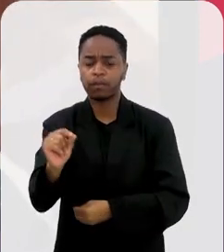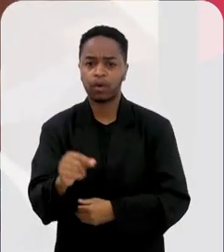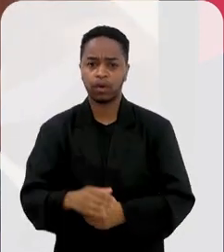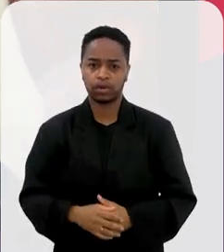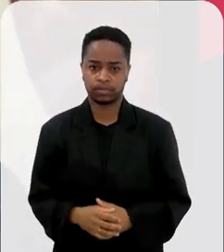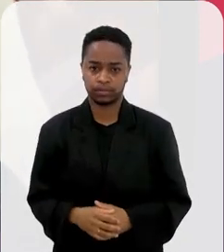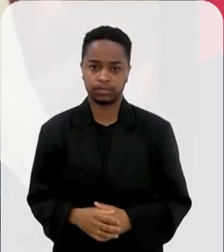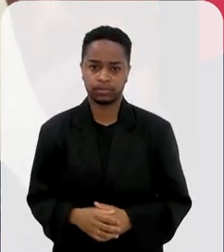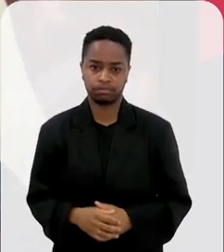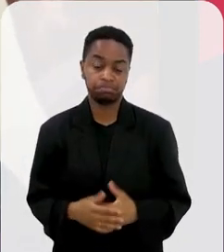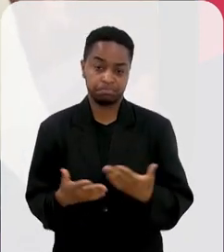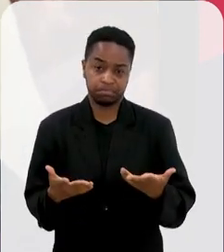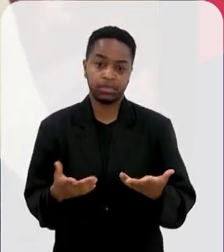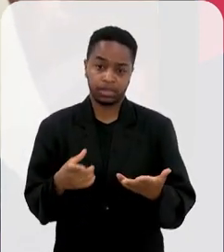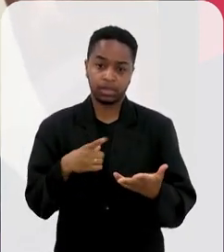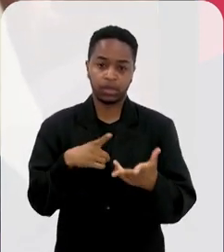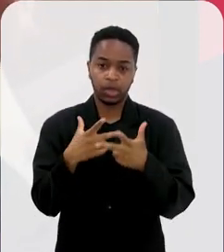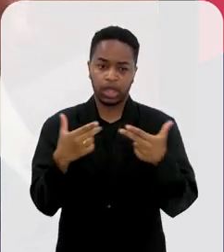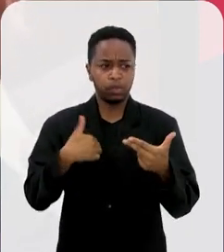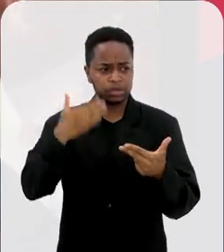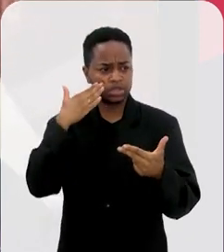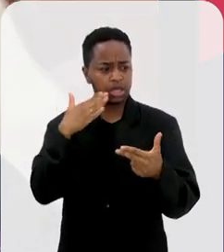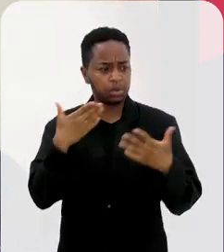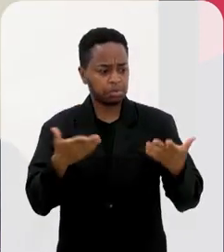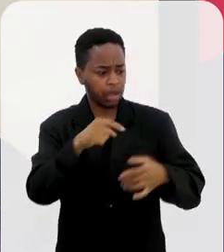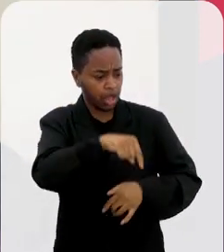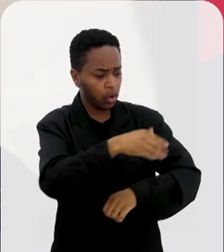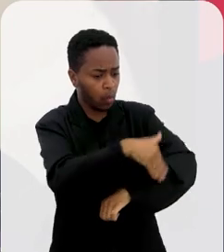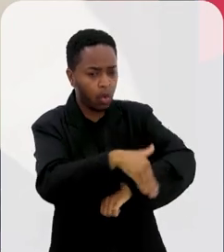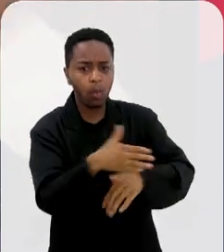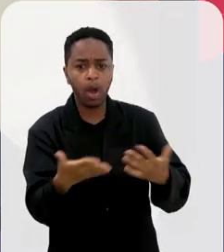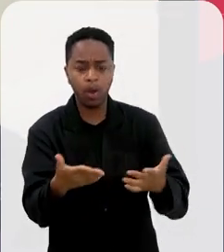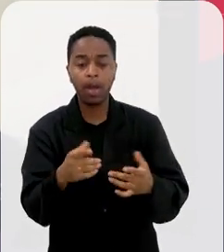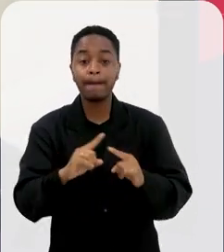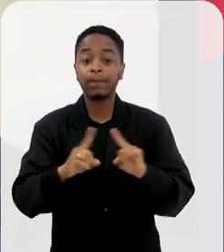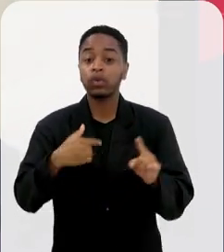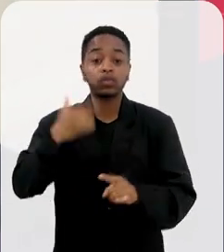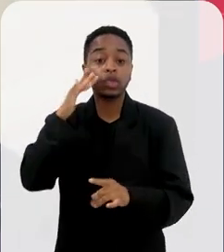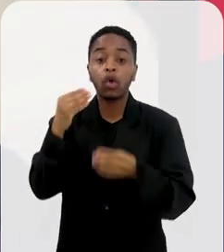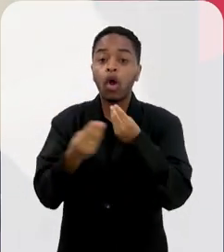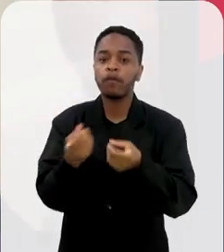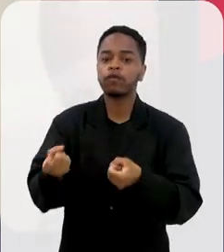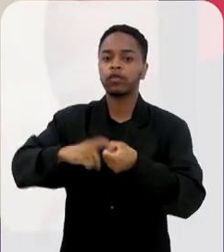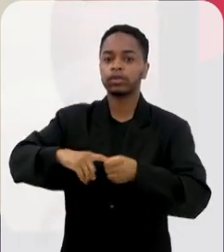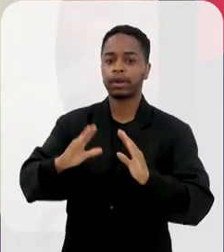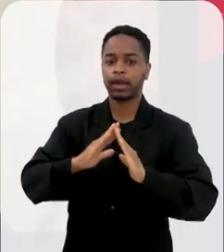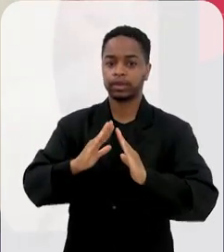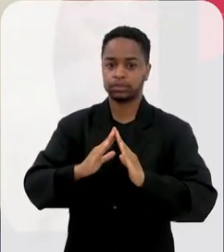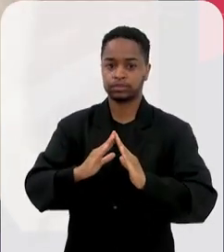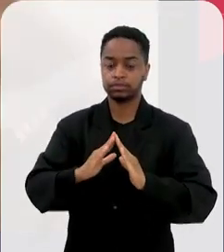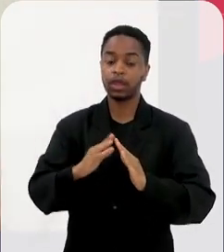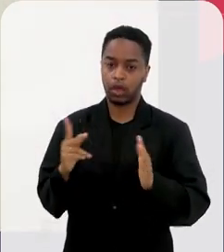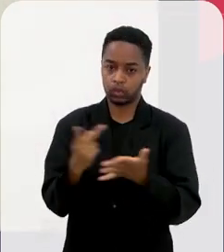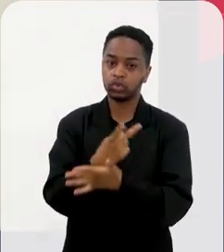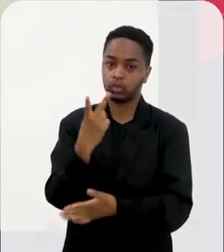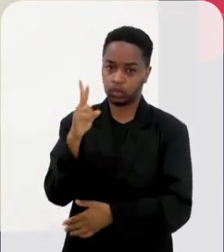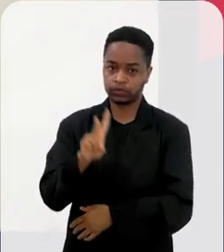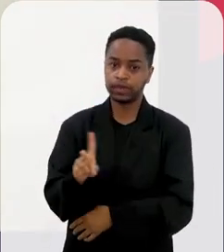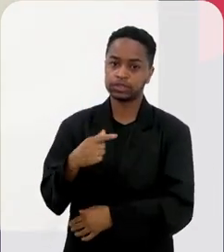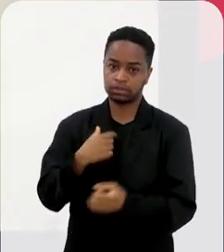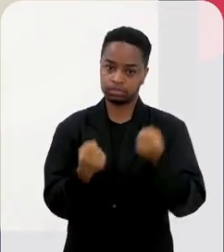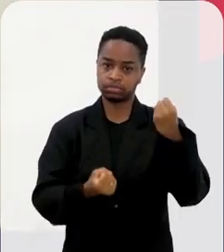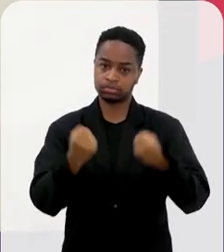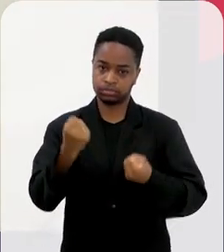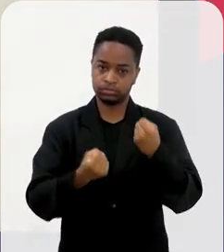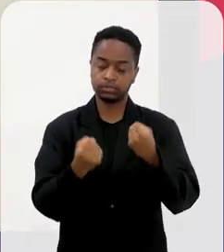como sair daqui. Era uma coisa assim, não sei onde eu estou, essa aqui é a rua e tal, eu não sei como sair daqui. Isso aconteceu